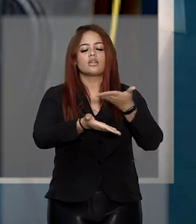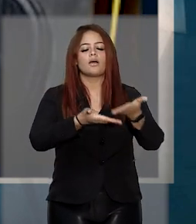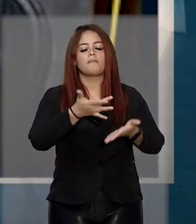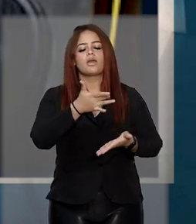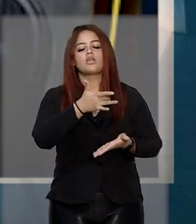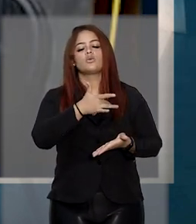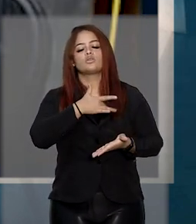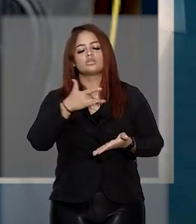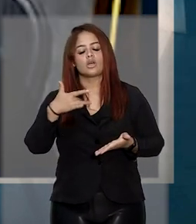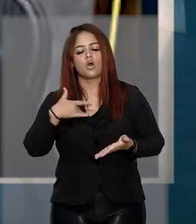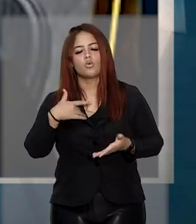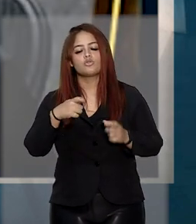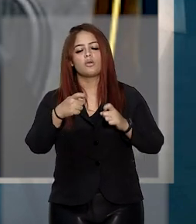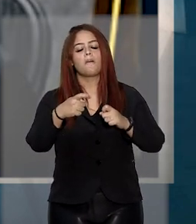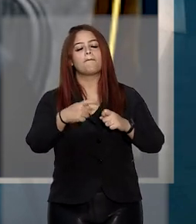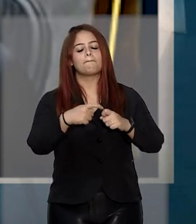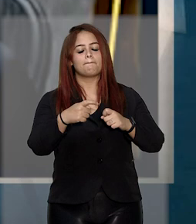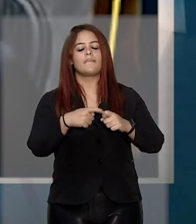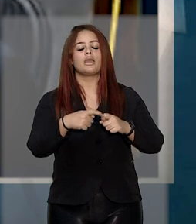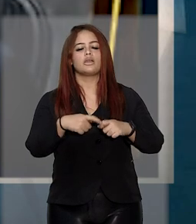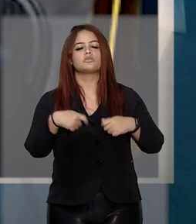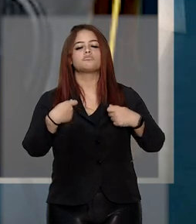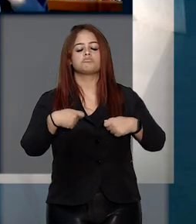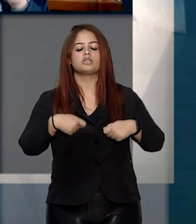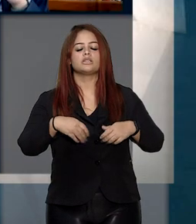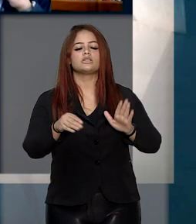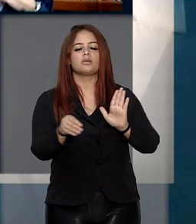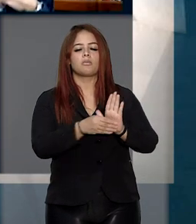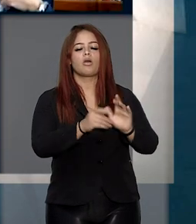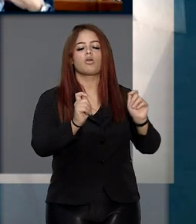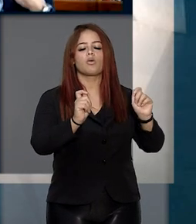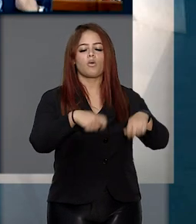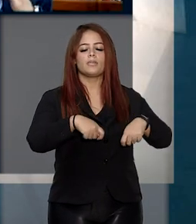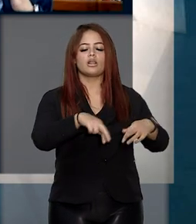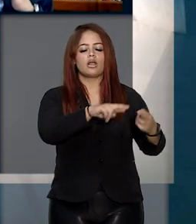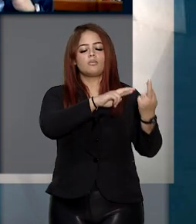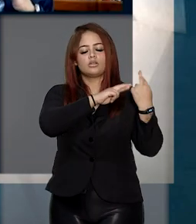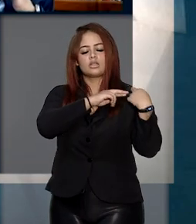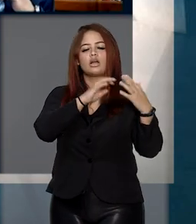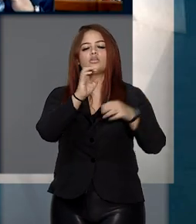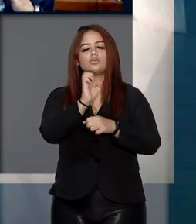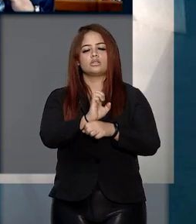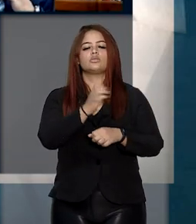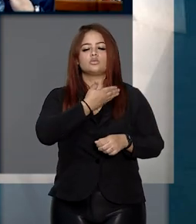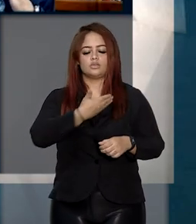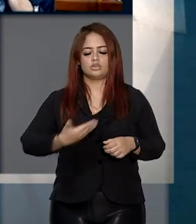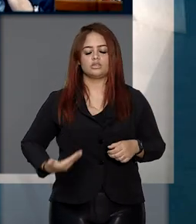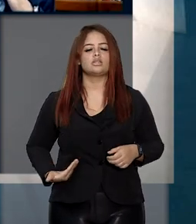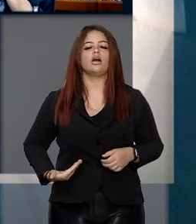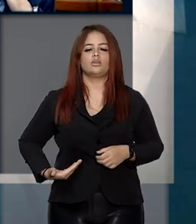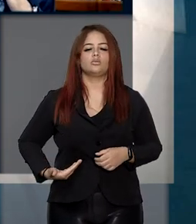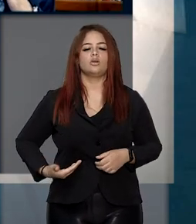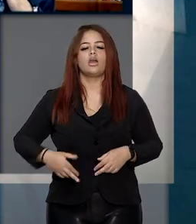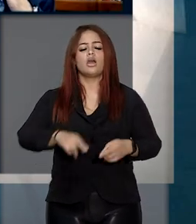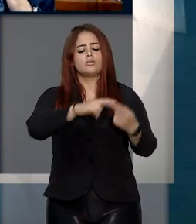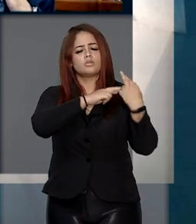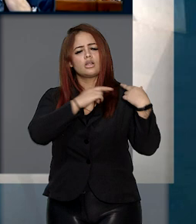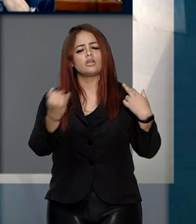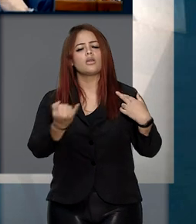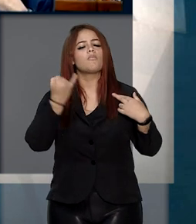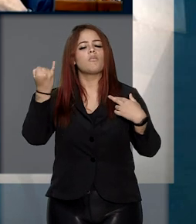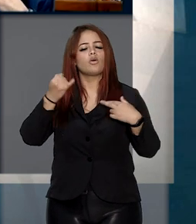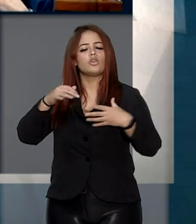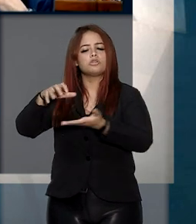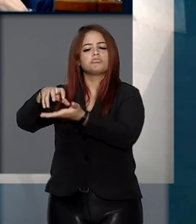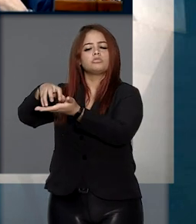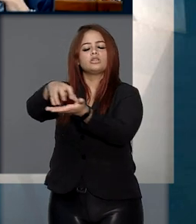necessitados se insere nos deveres do Estado, sendo uma responsabilidade solidária dos entes federativos. Por isso,